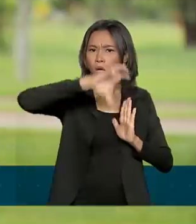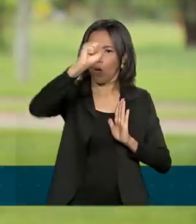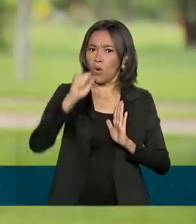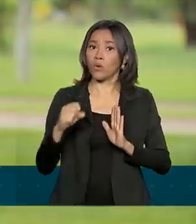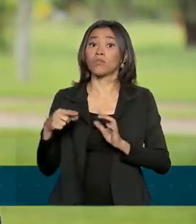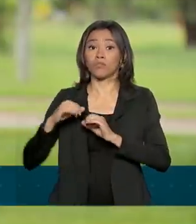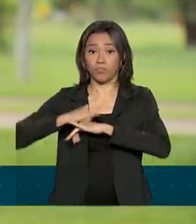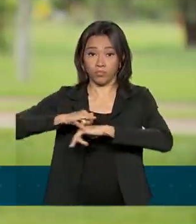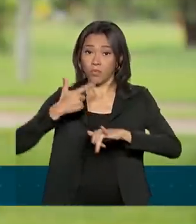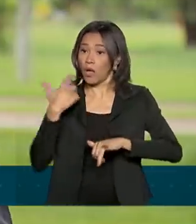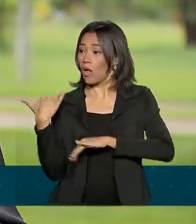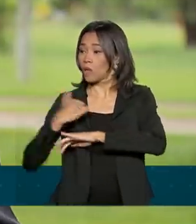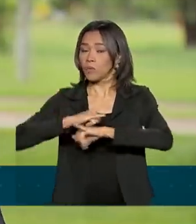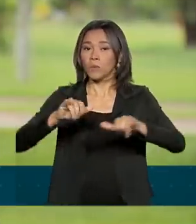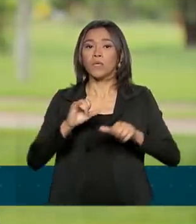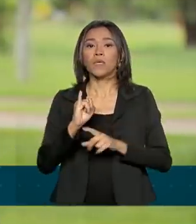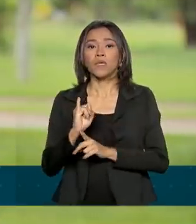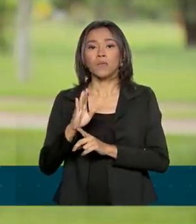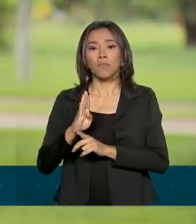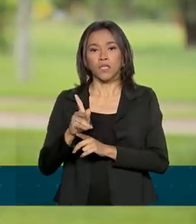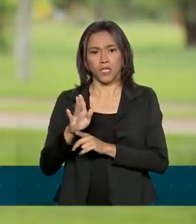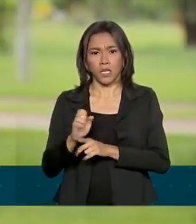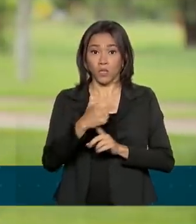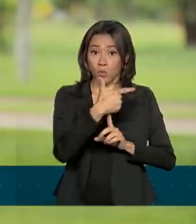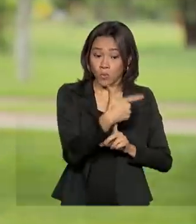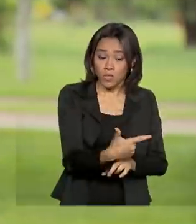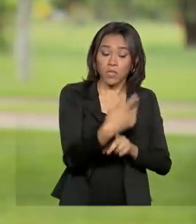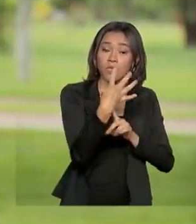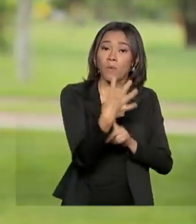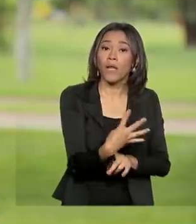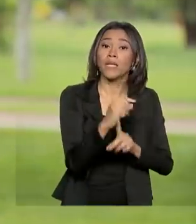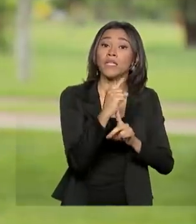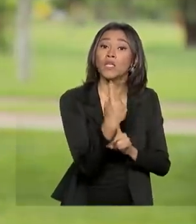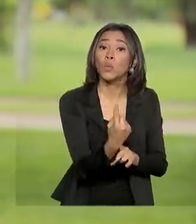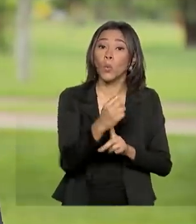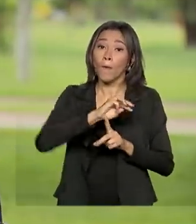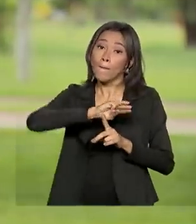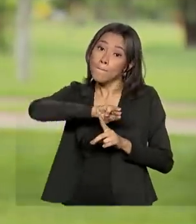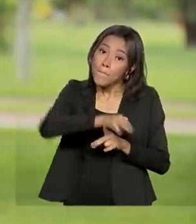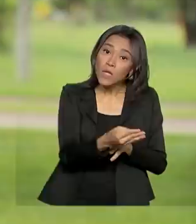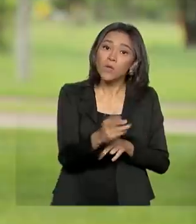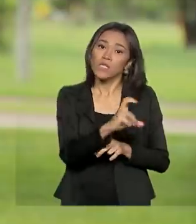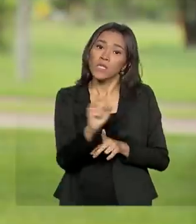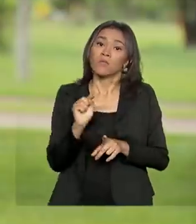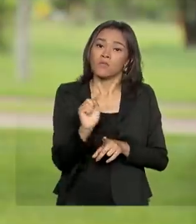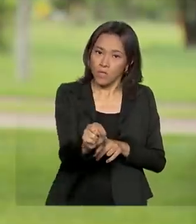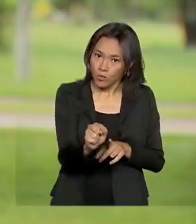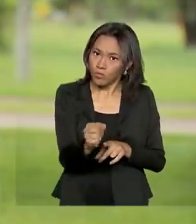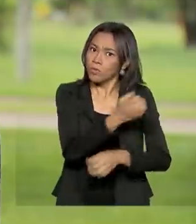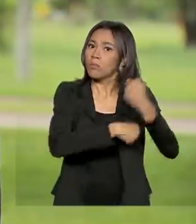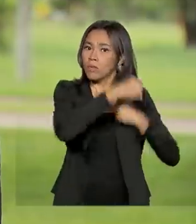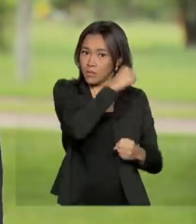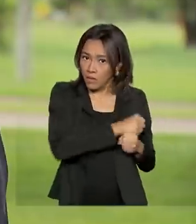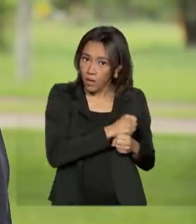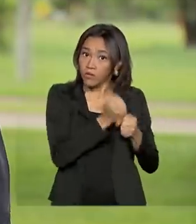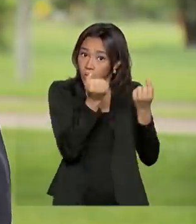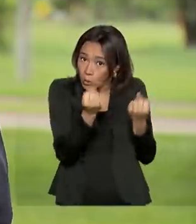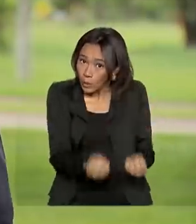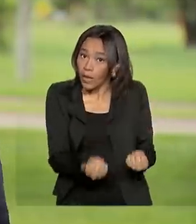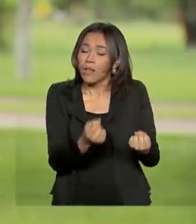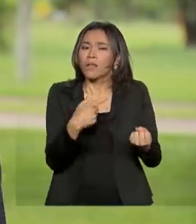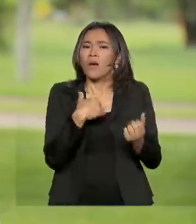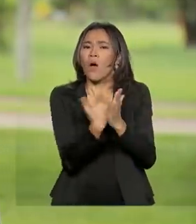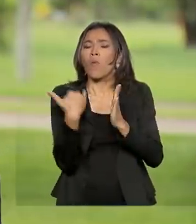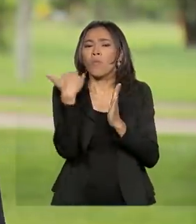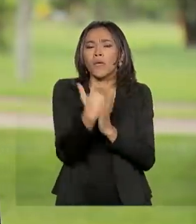A safra agrícola chegou a 241 milhões e meio de toneladas no ano passado, um crescimento de 6